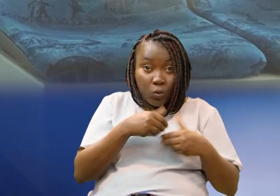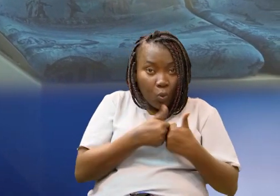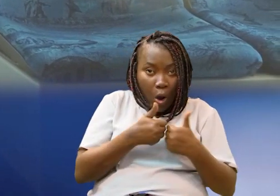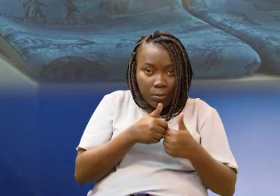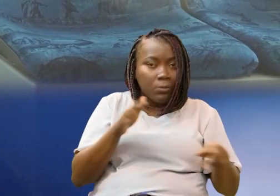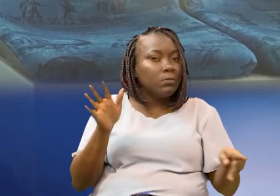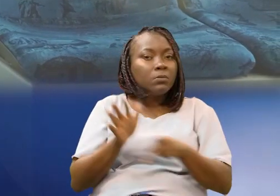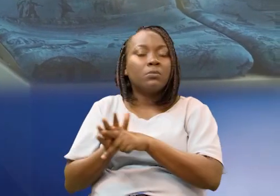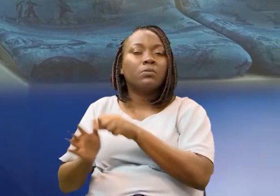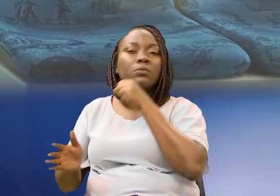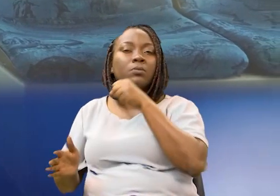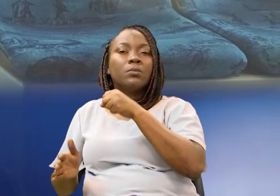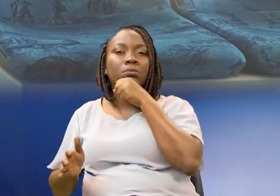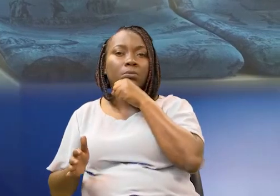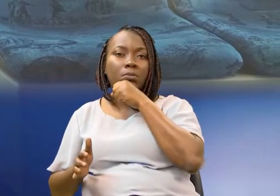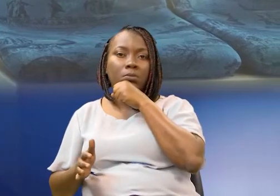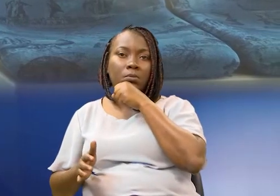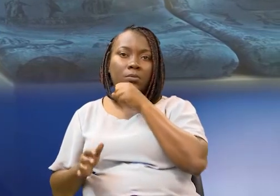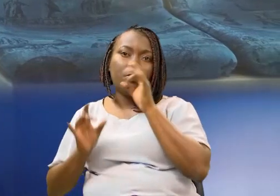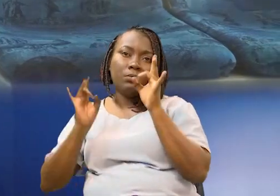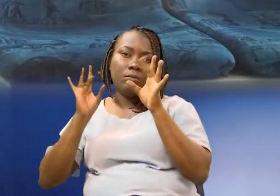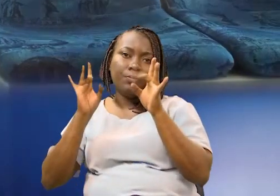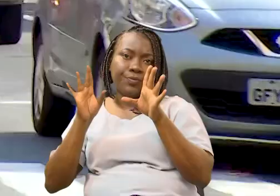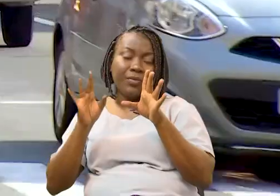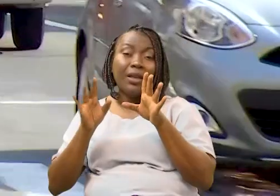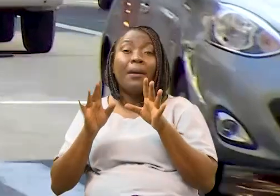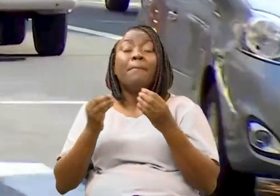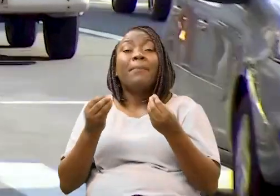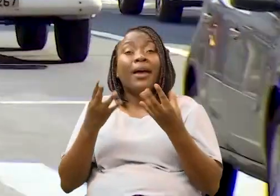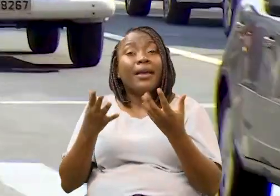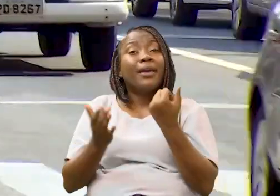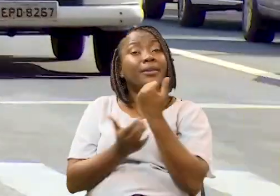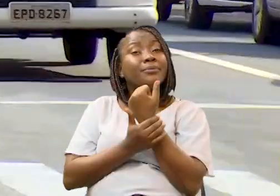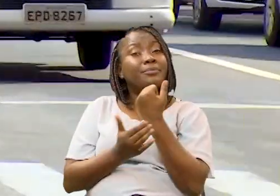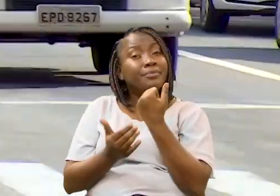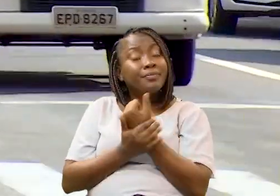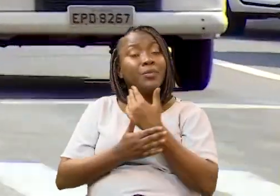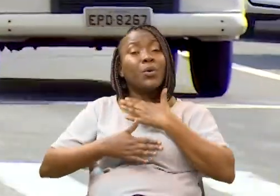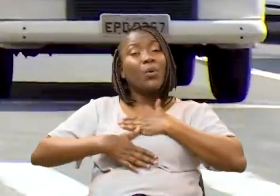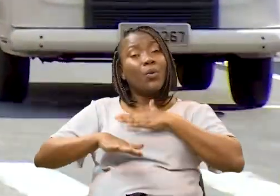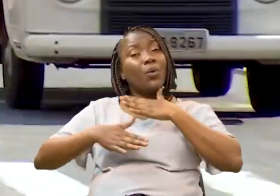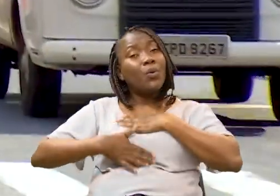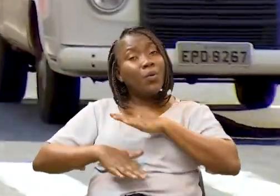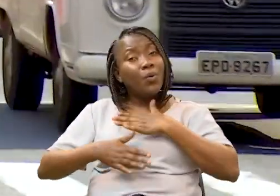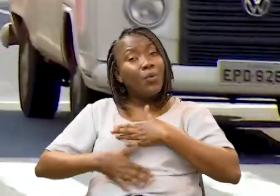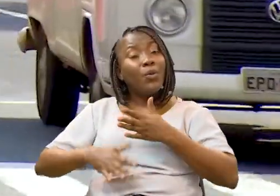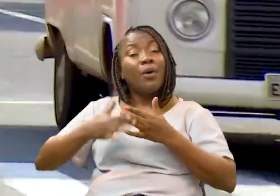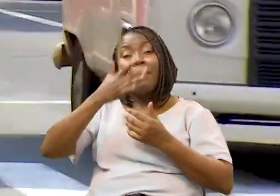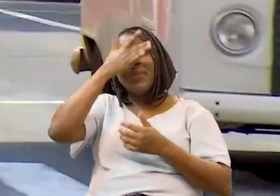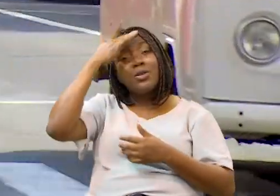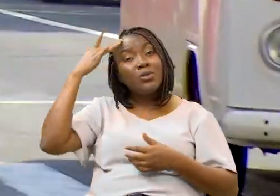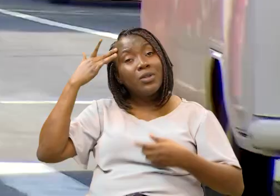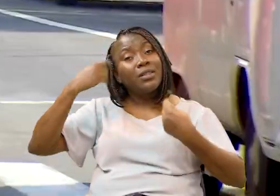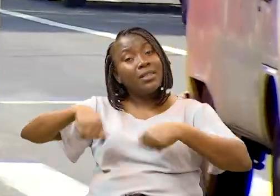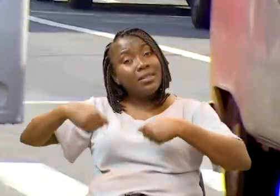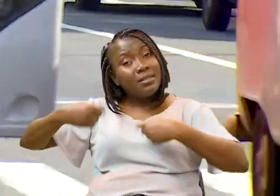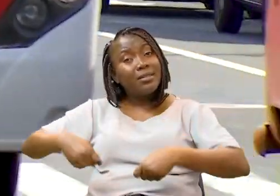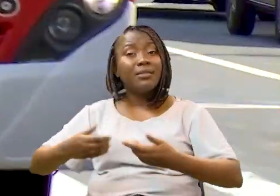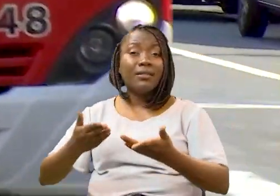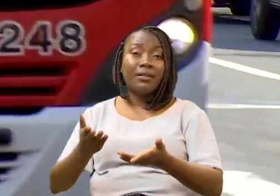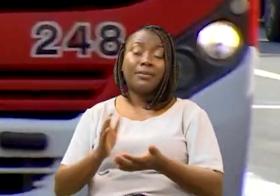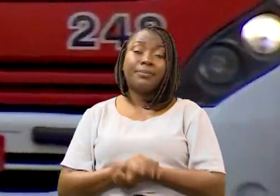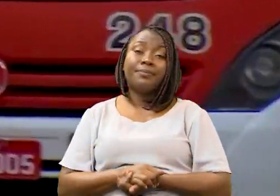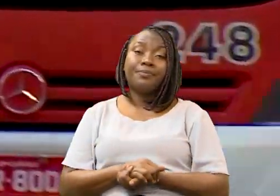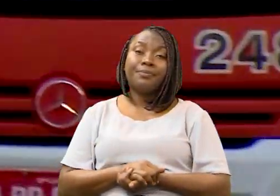devem ser considerados preferenciais. O objetivo é dar maior conforto, segurança e prioridade às